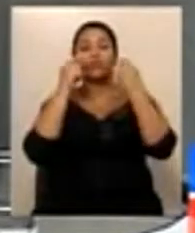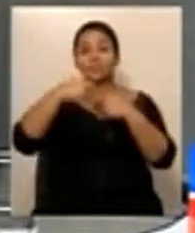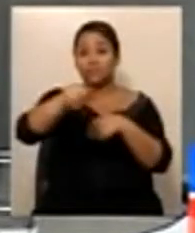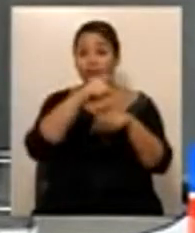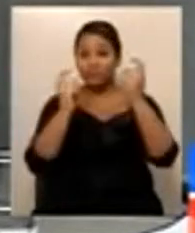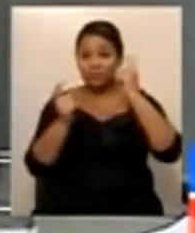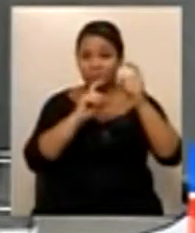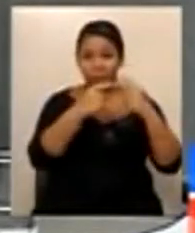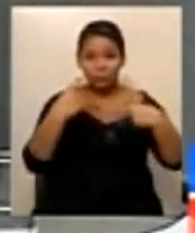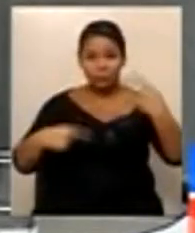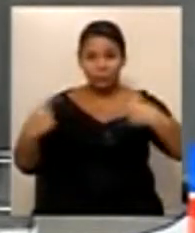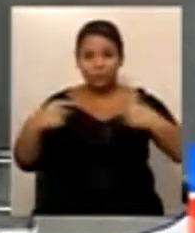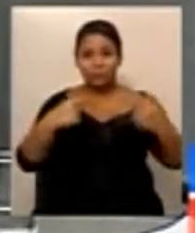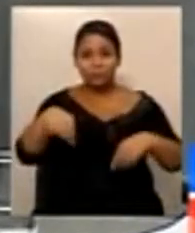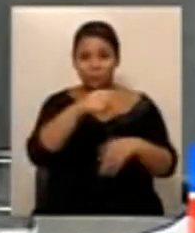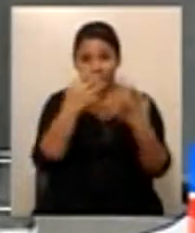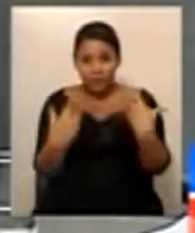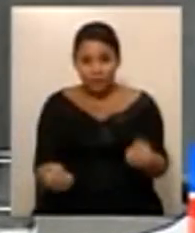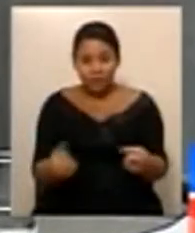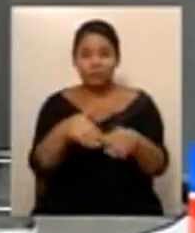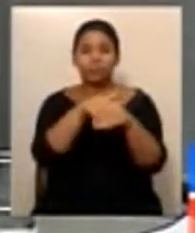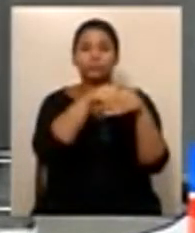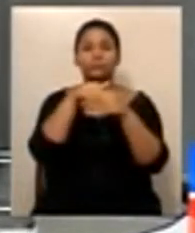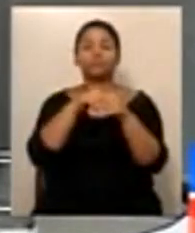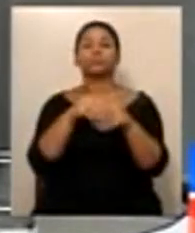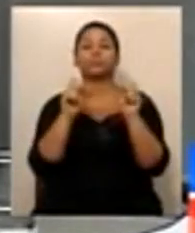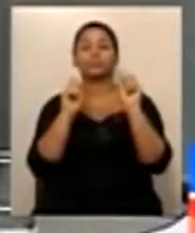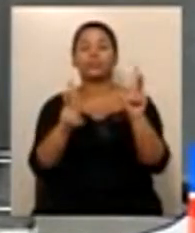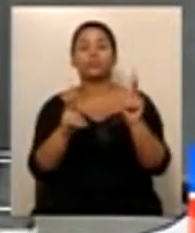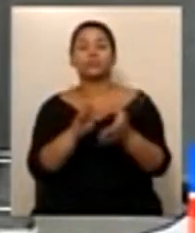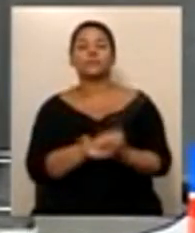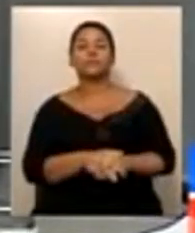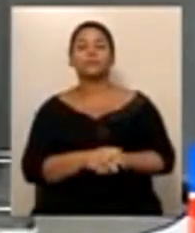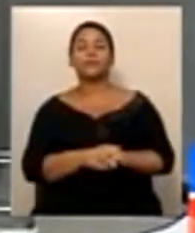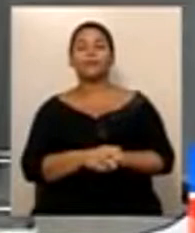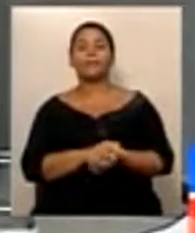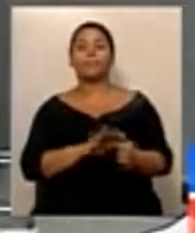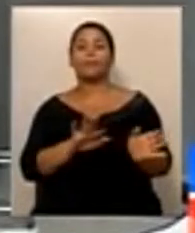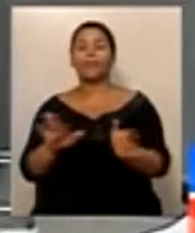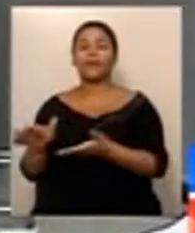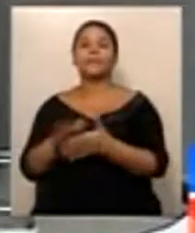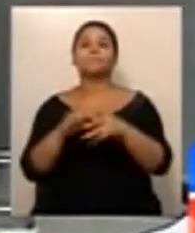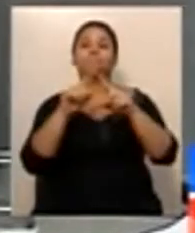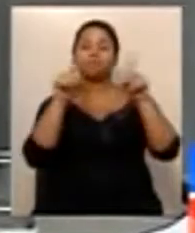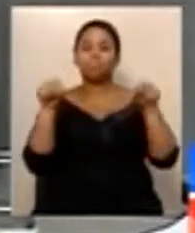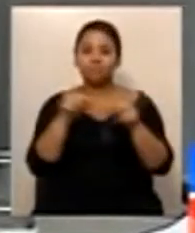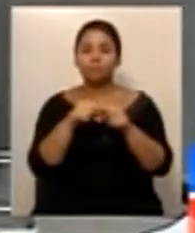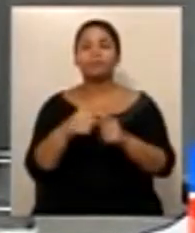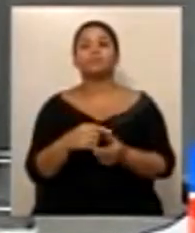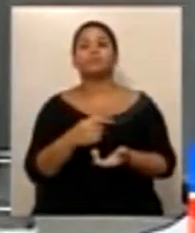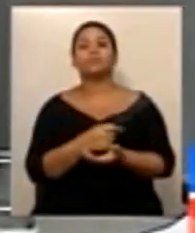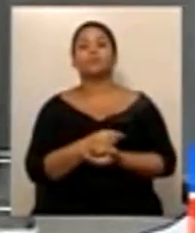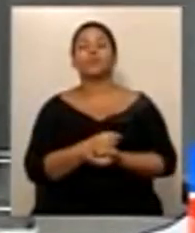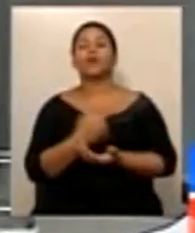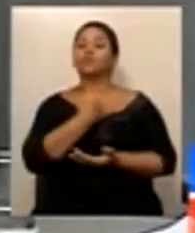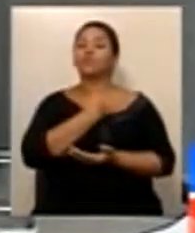Aprovado. Parecer 690, barra 13, da 2ª Comissão de Constituição, Justiça e Redação. Processo nº 1